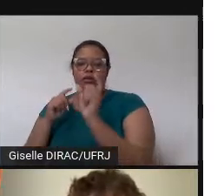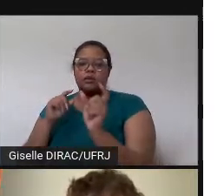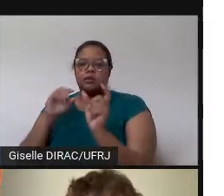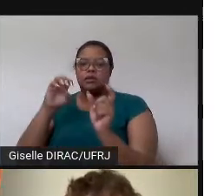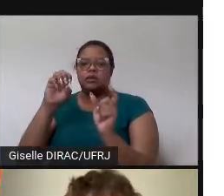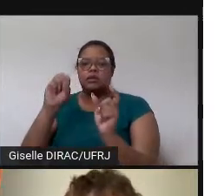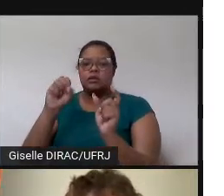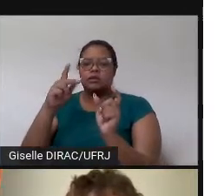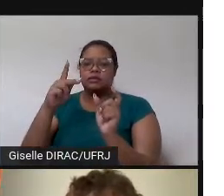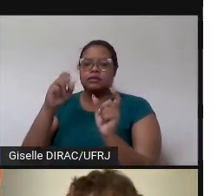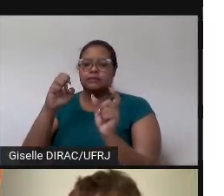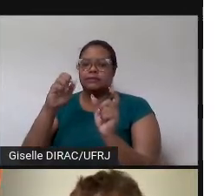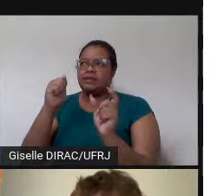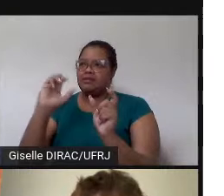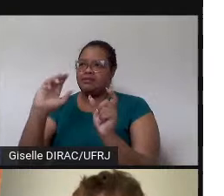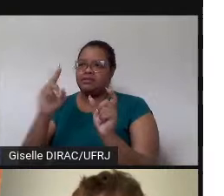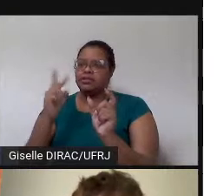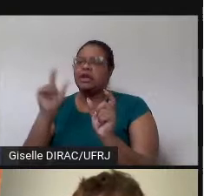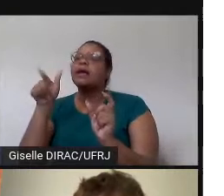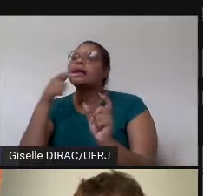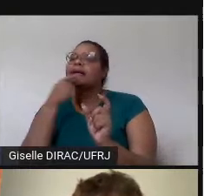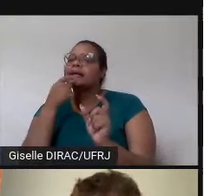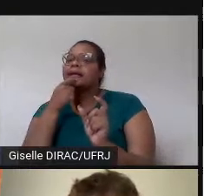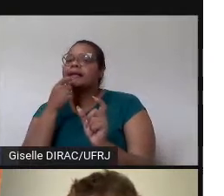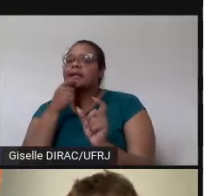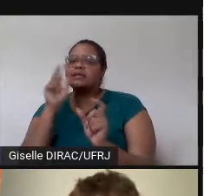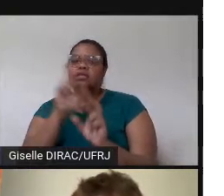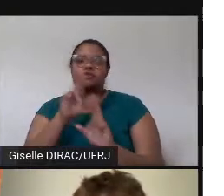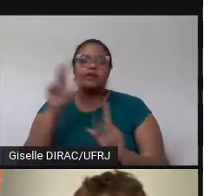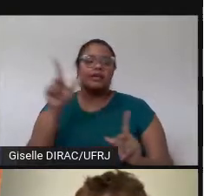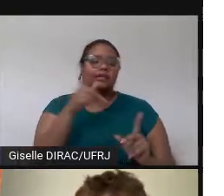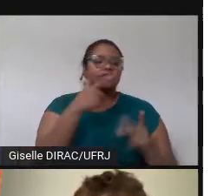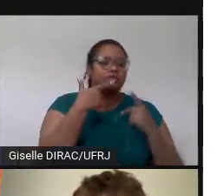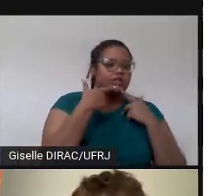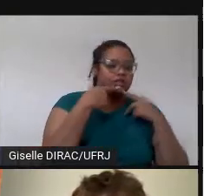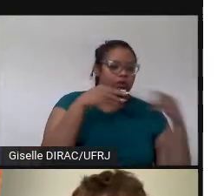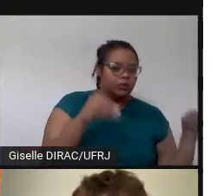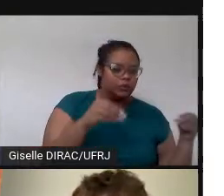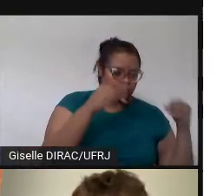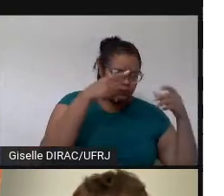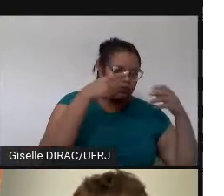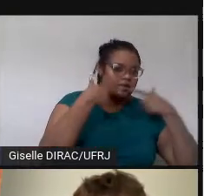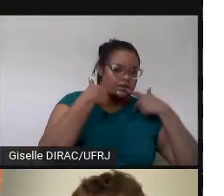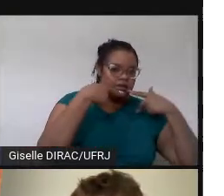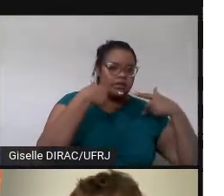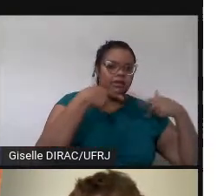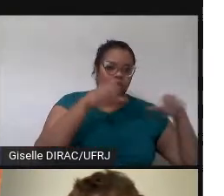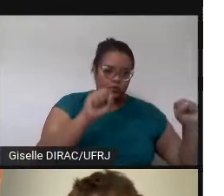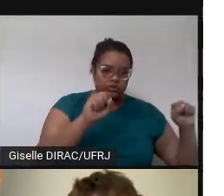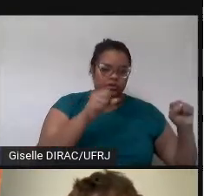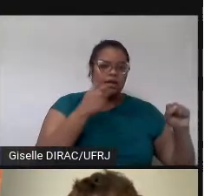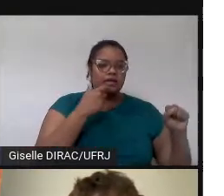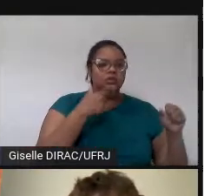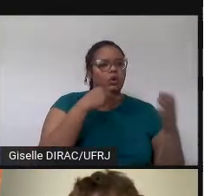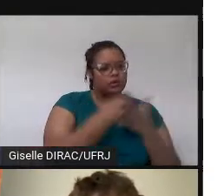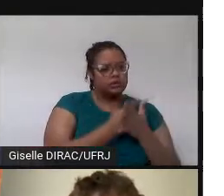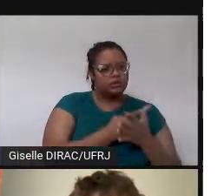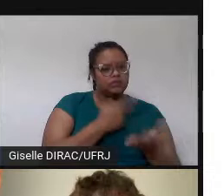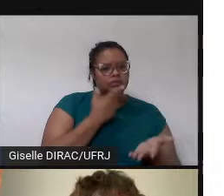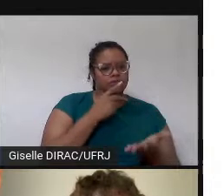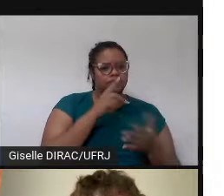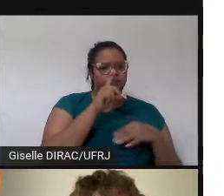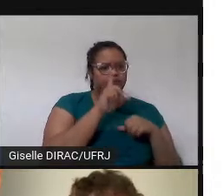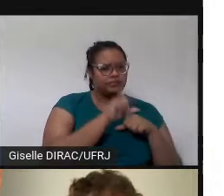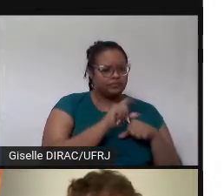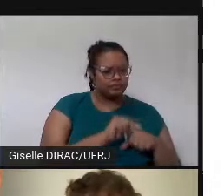de inglês, não é o mesmo que um estudante de linguística. Isso aconteceu comigo, até eu entrar em linguística, e ver artigos de